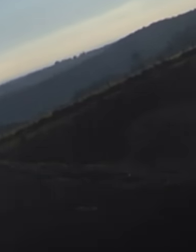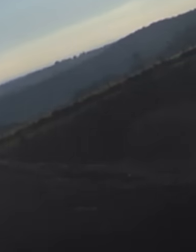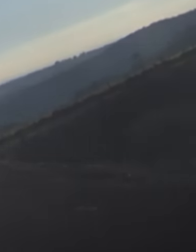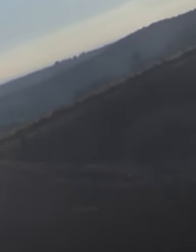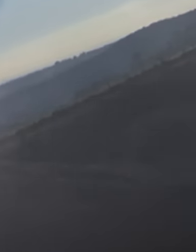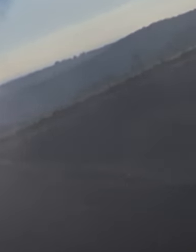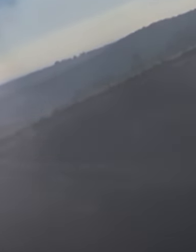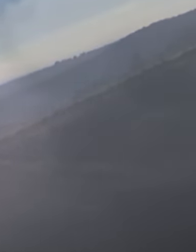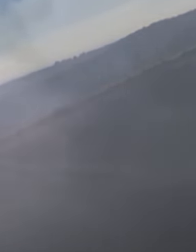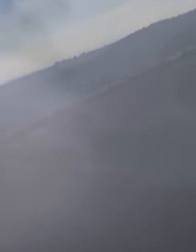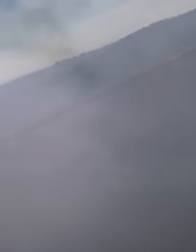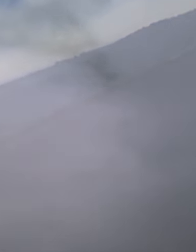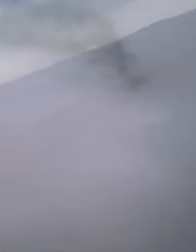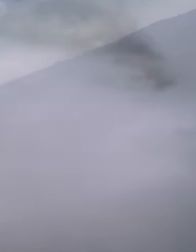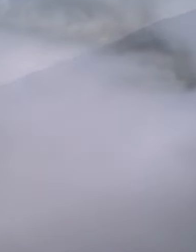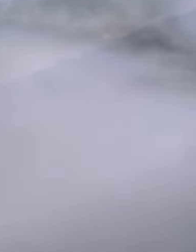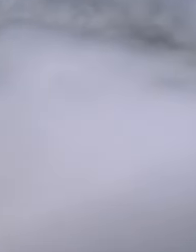Amém.